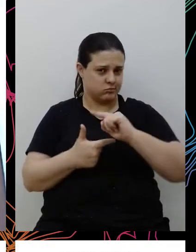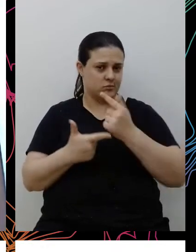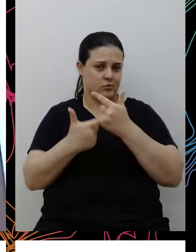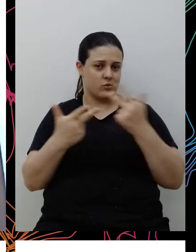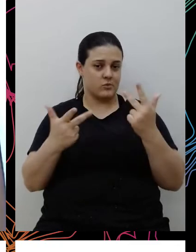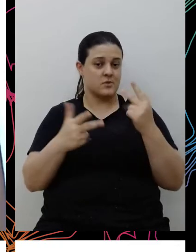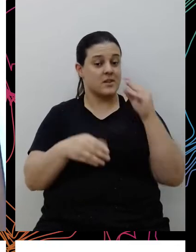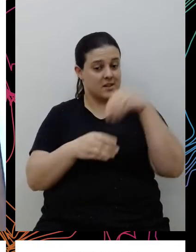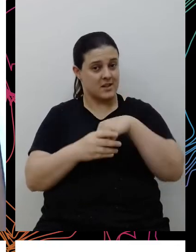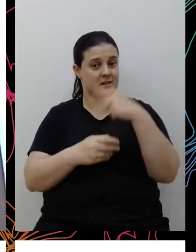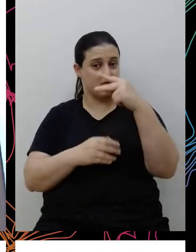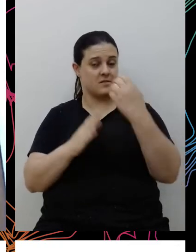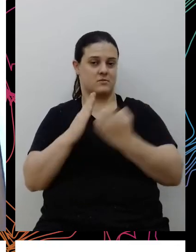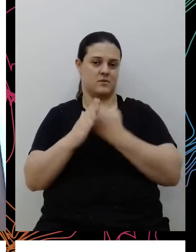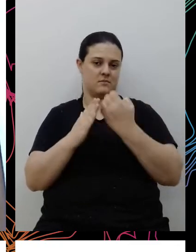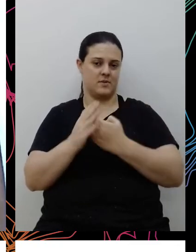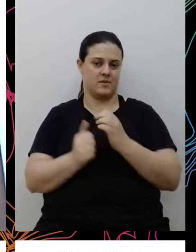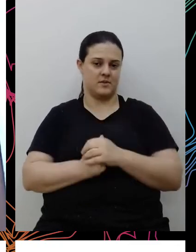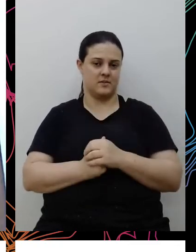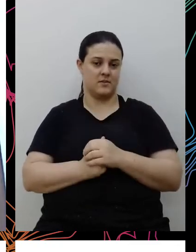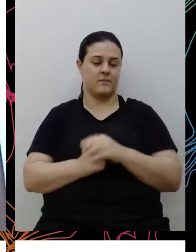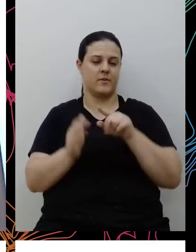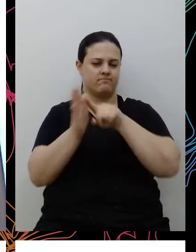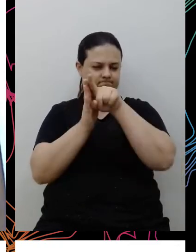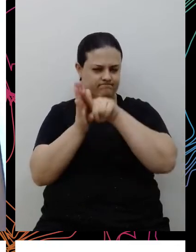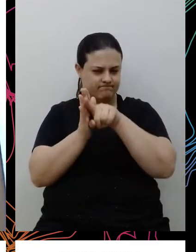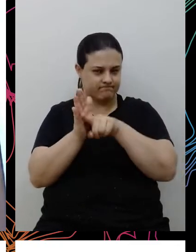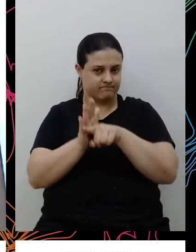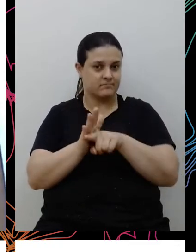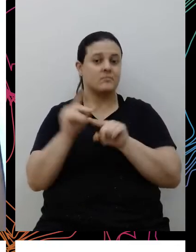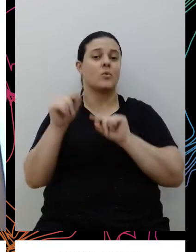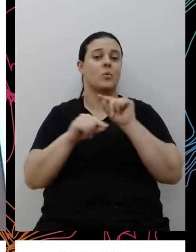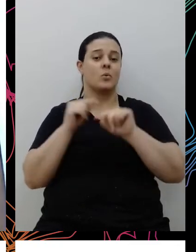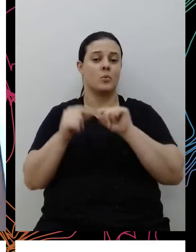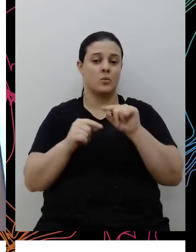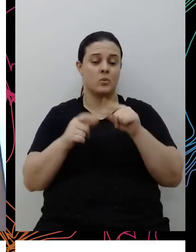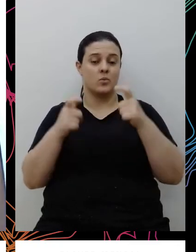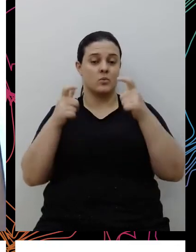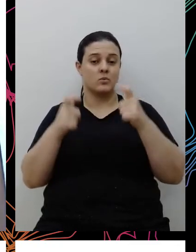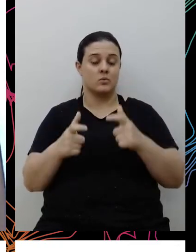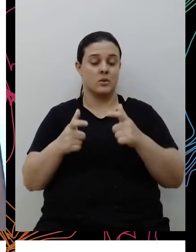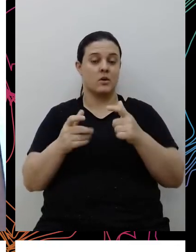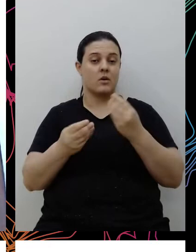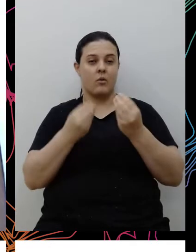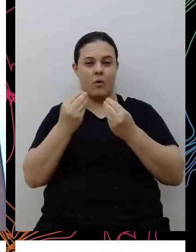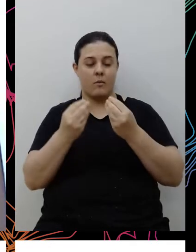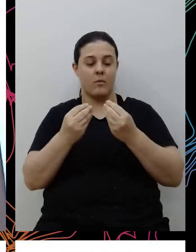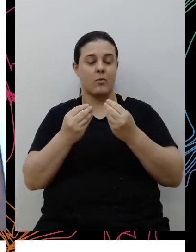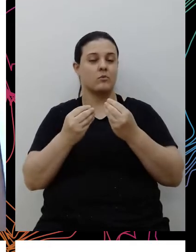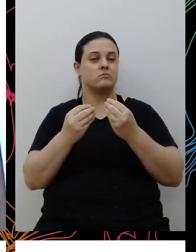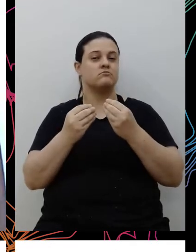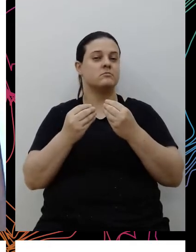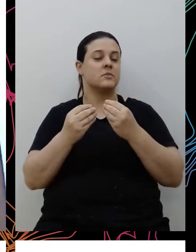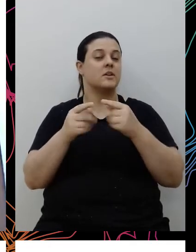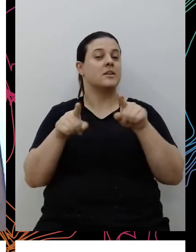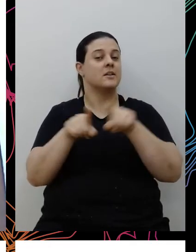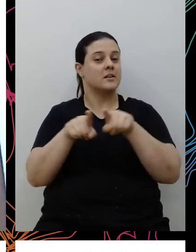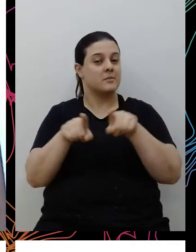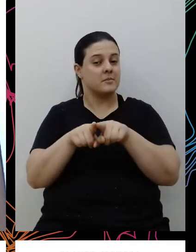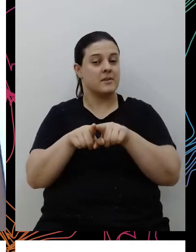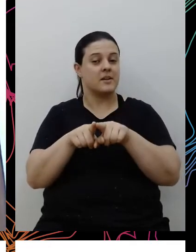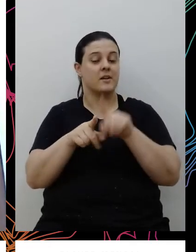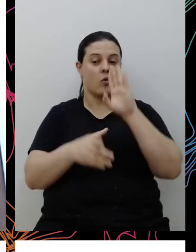dentro da sua empresa, né? Então, quando a gente fala de diagnóstico, a gente está falando não só de um senso, mas a gente está lidando também com a situação de